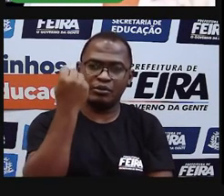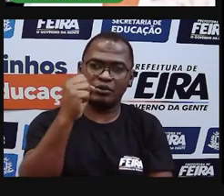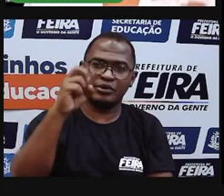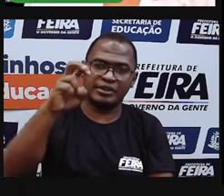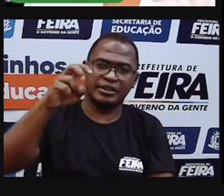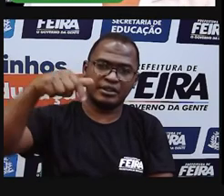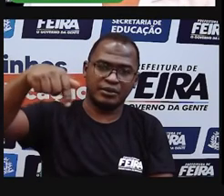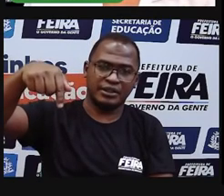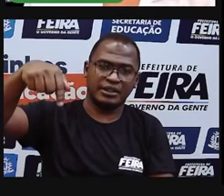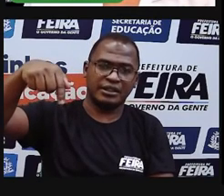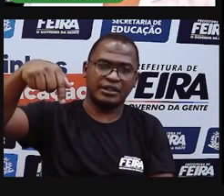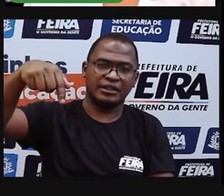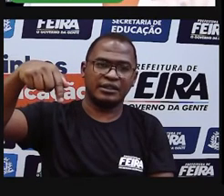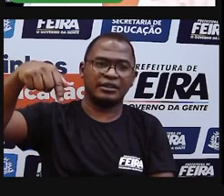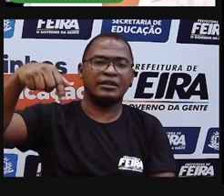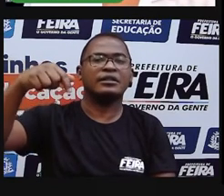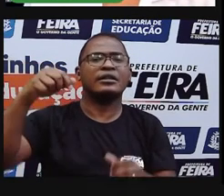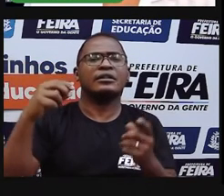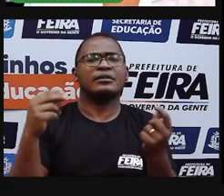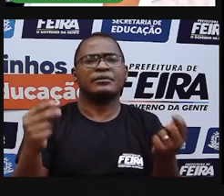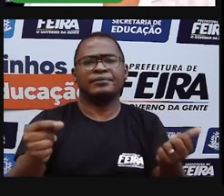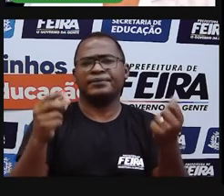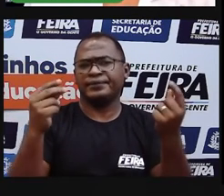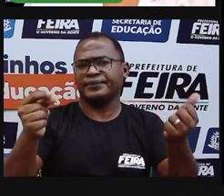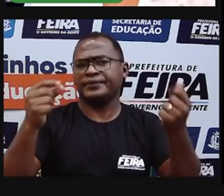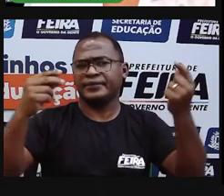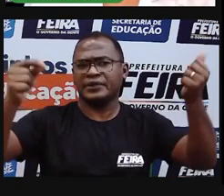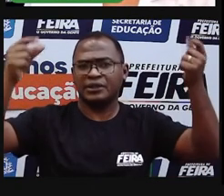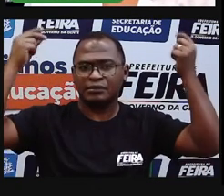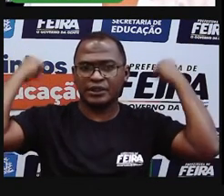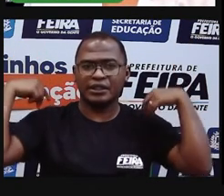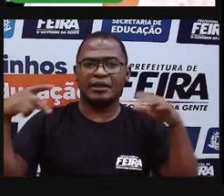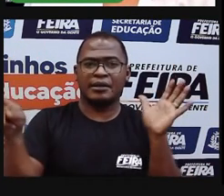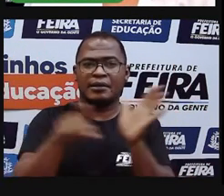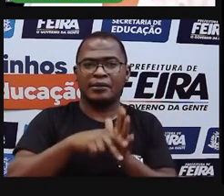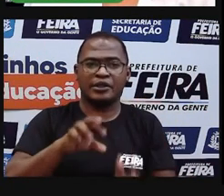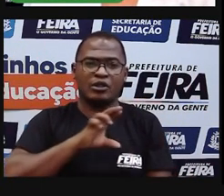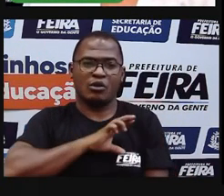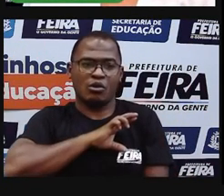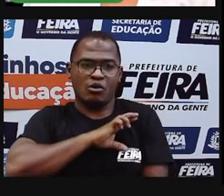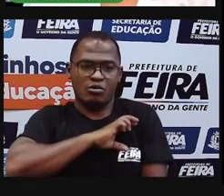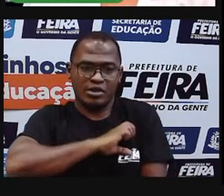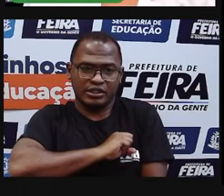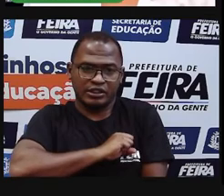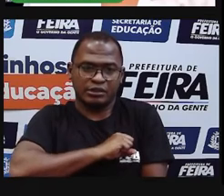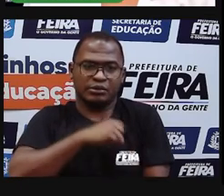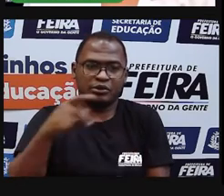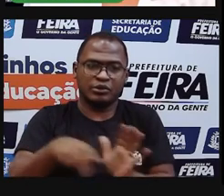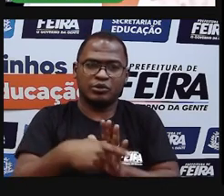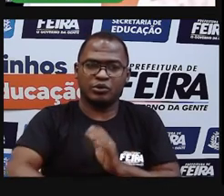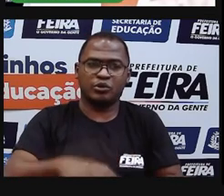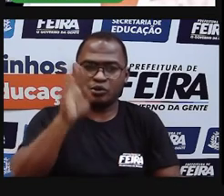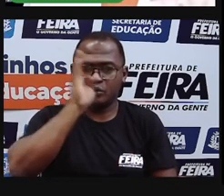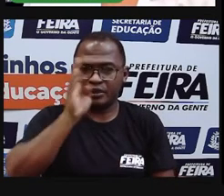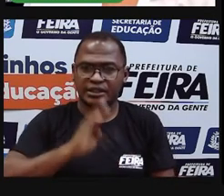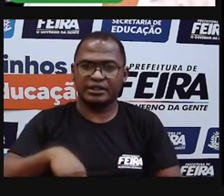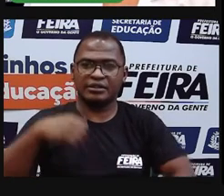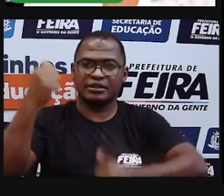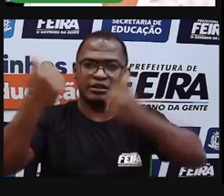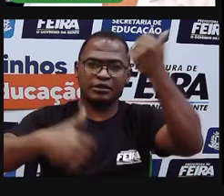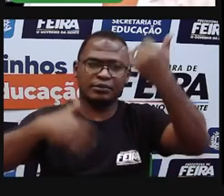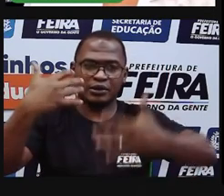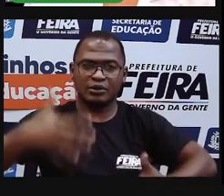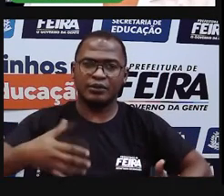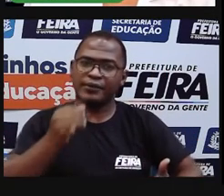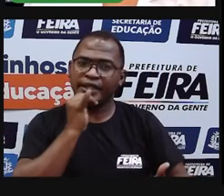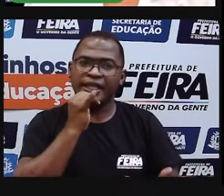poemas mais conhecidos do poeta romântico brasileiro, Gonçalves Dias. Ele deixou transparecer no poema um pouco da